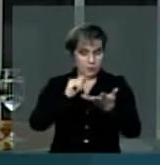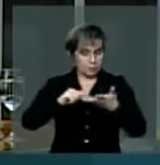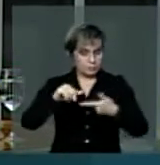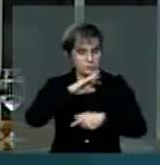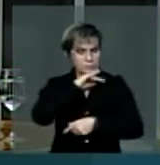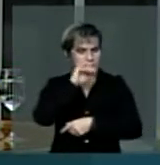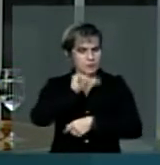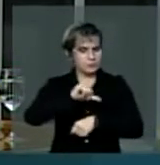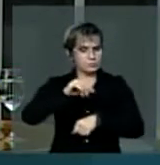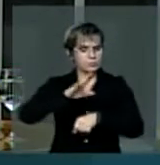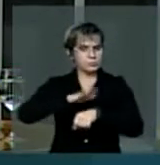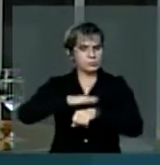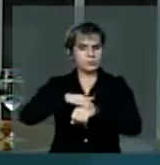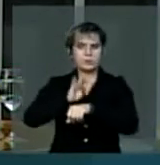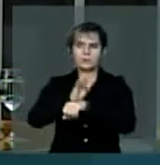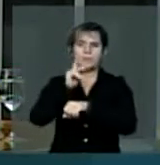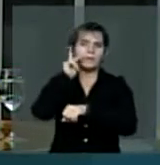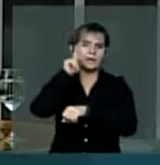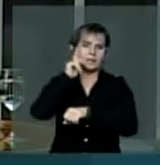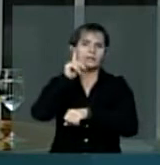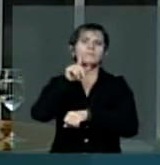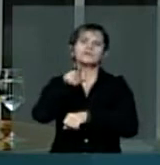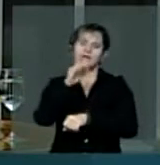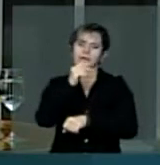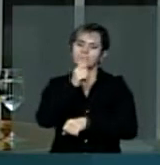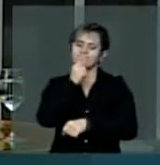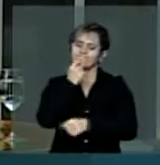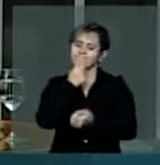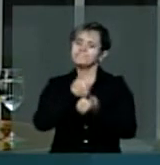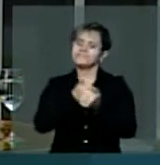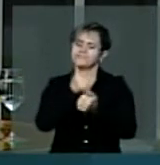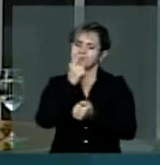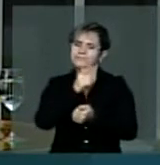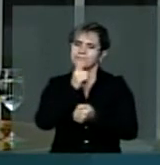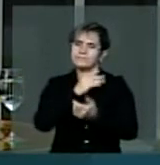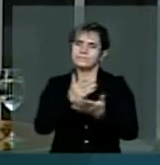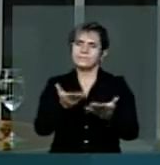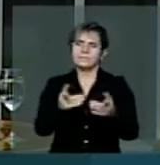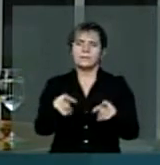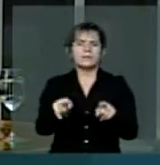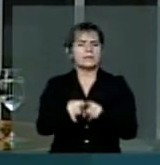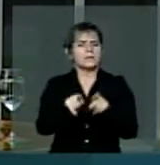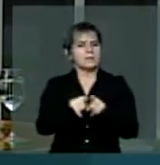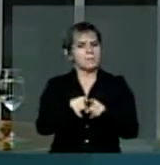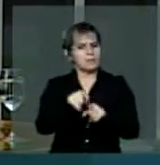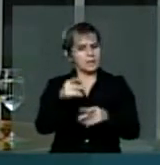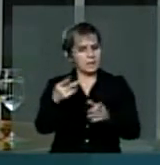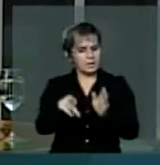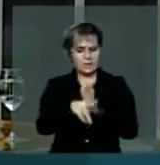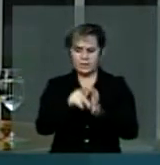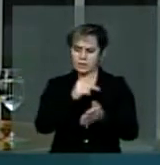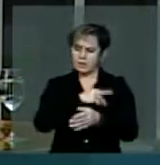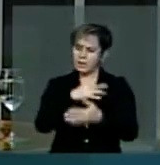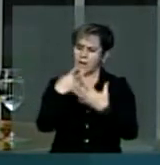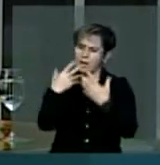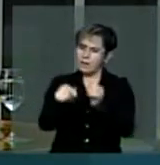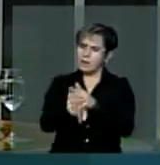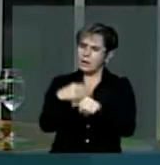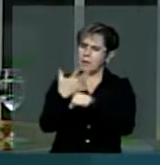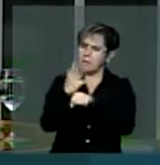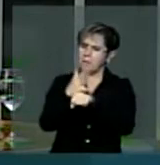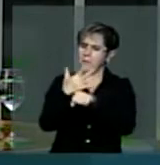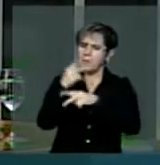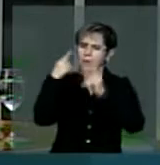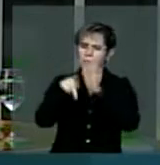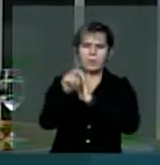Visto que aqui, nos últimos anos, o partido curvou-se e se rendeu às práticas políticas